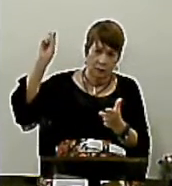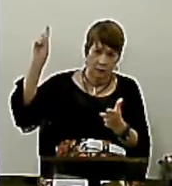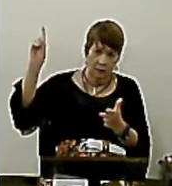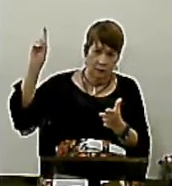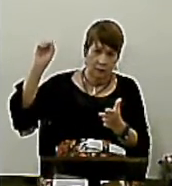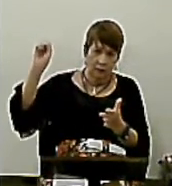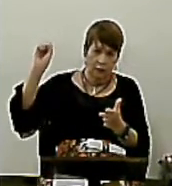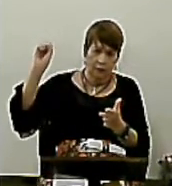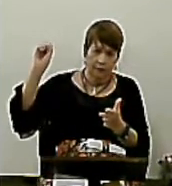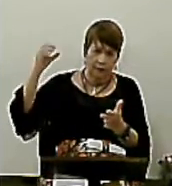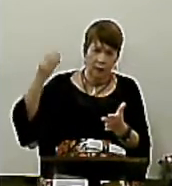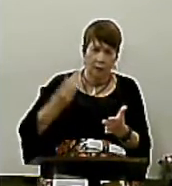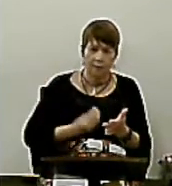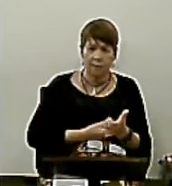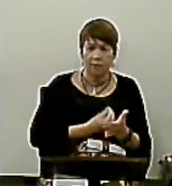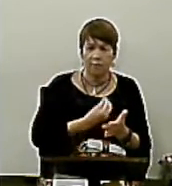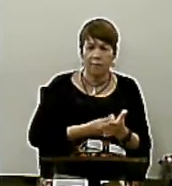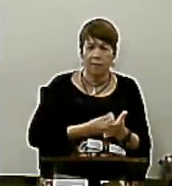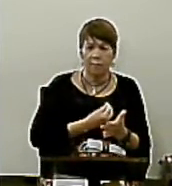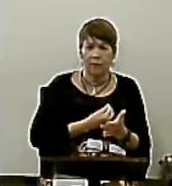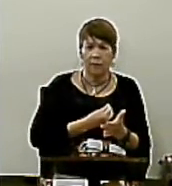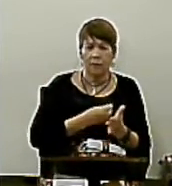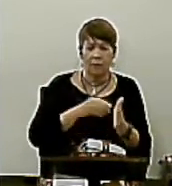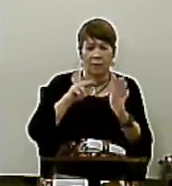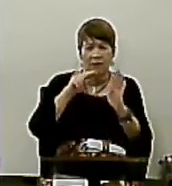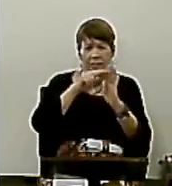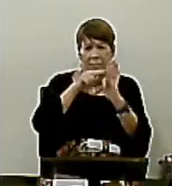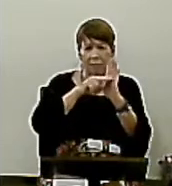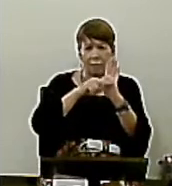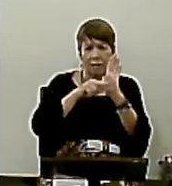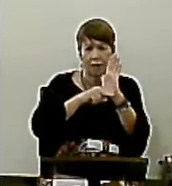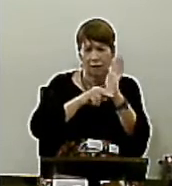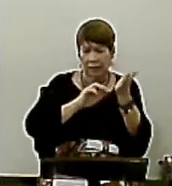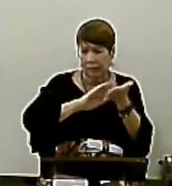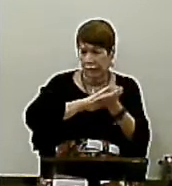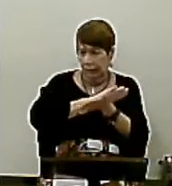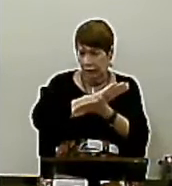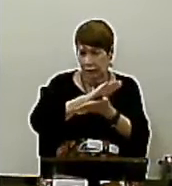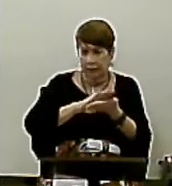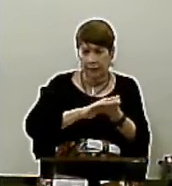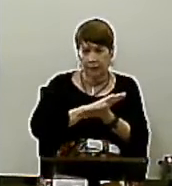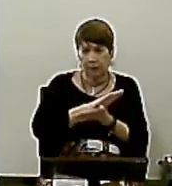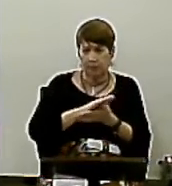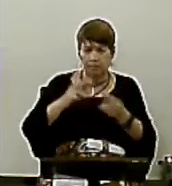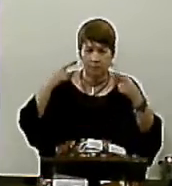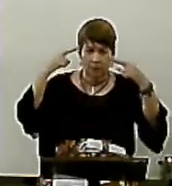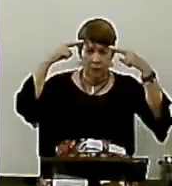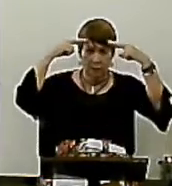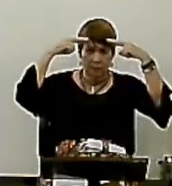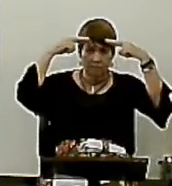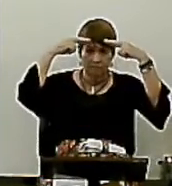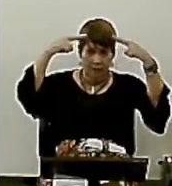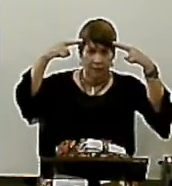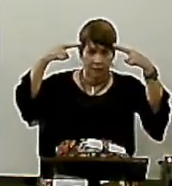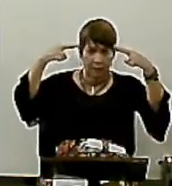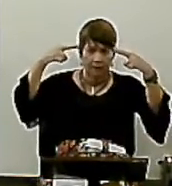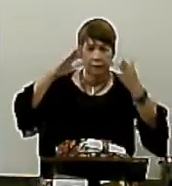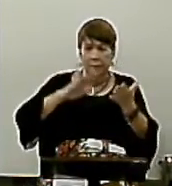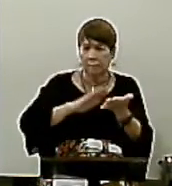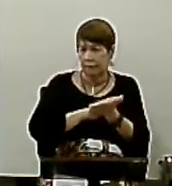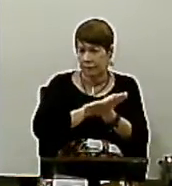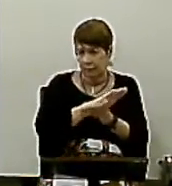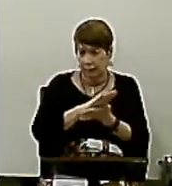Que se dá O direito De ter Demasiada Licença Que não respeita Qualquer limite